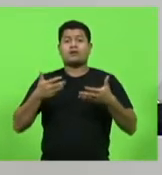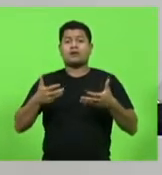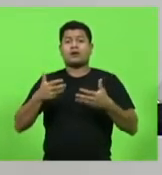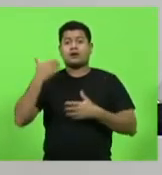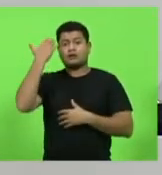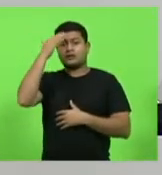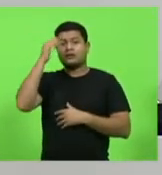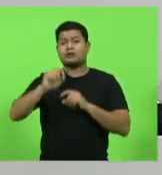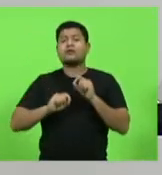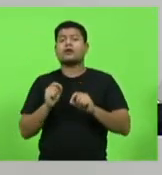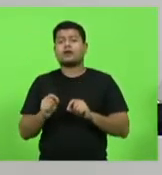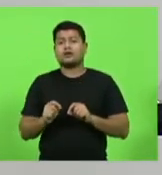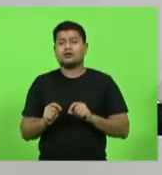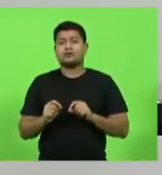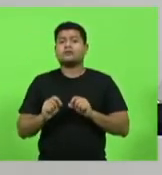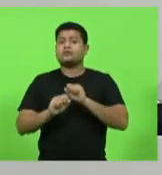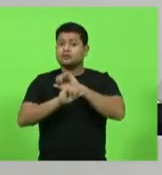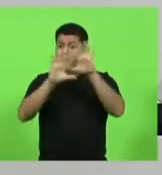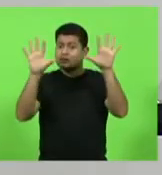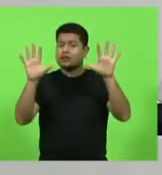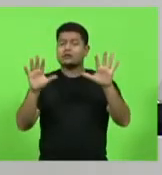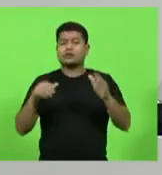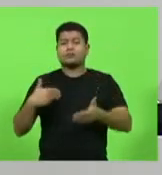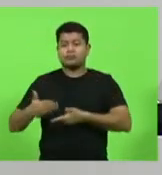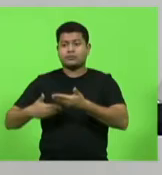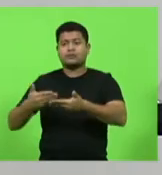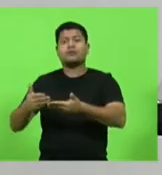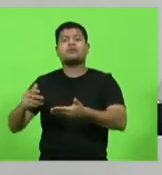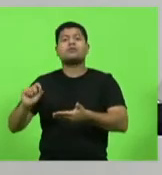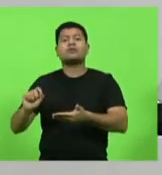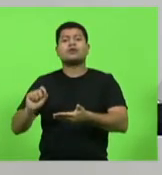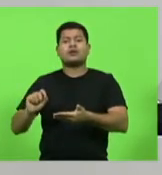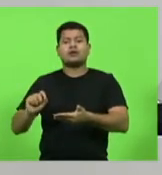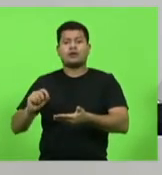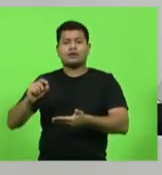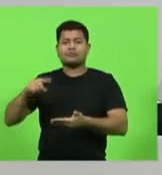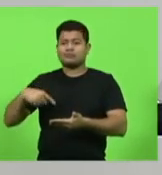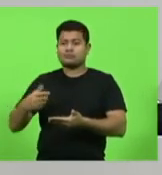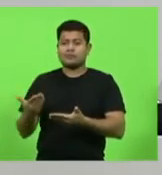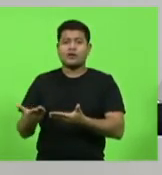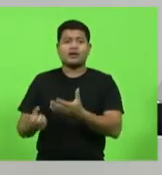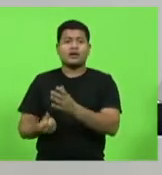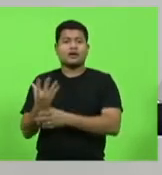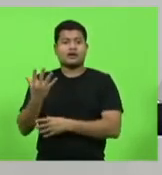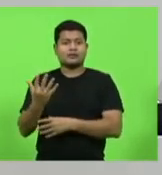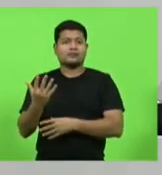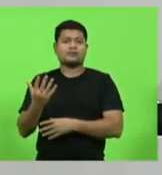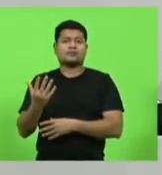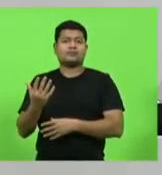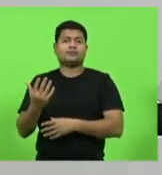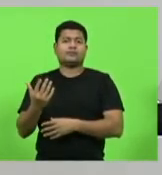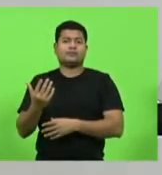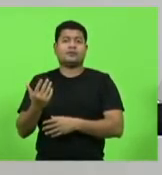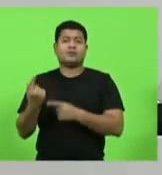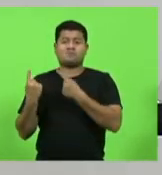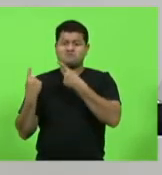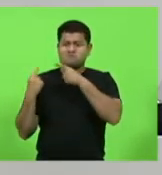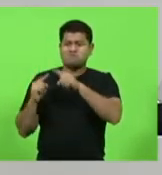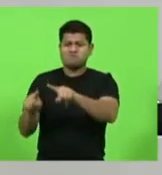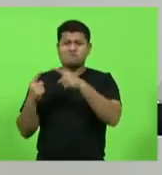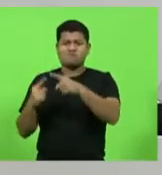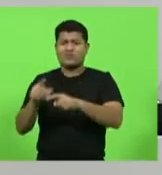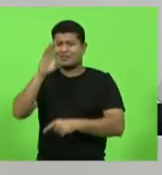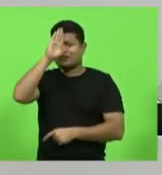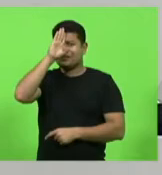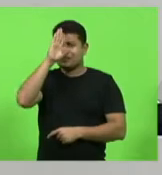processo. O processo ali foi construído justamente para atacar diretamente o